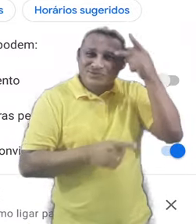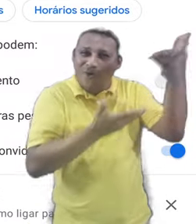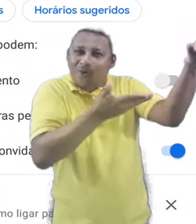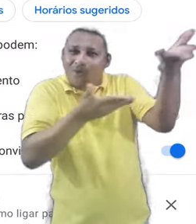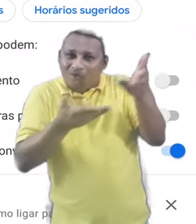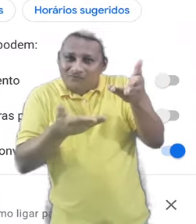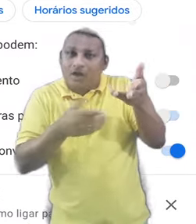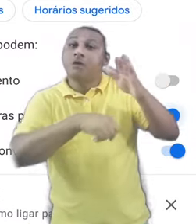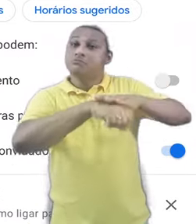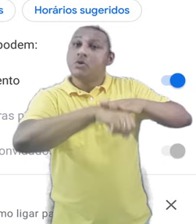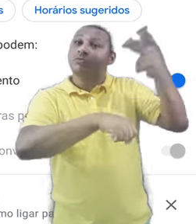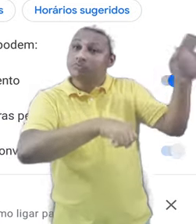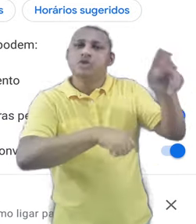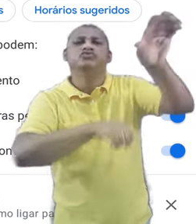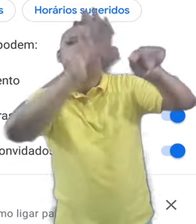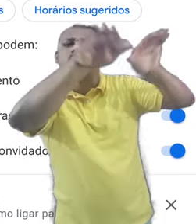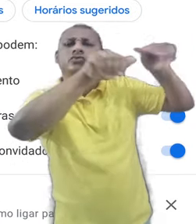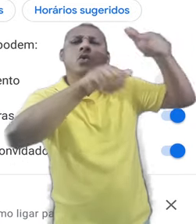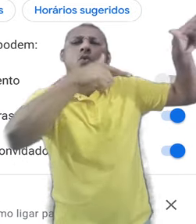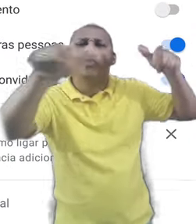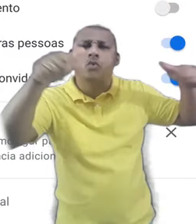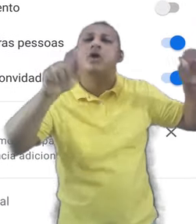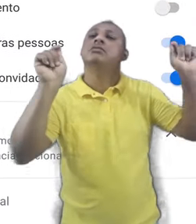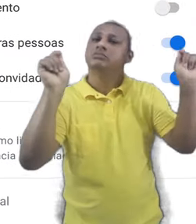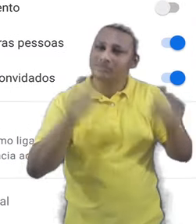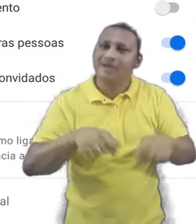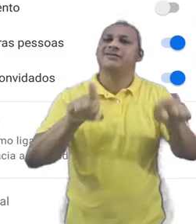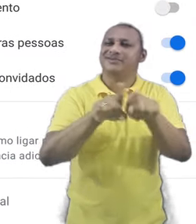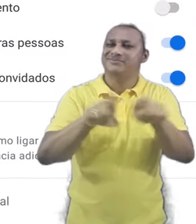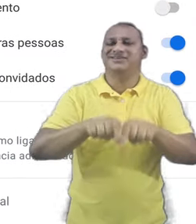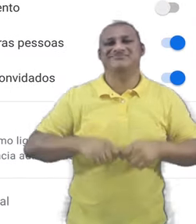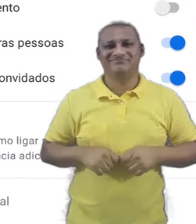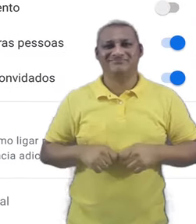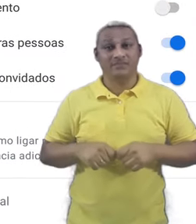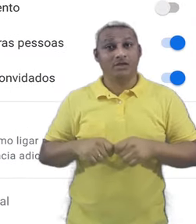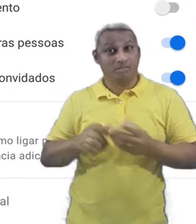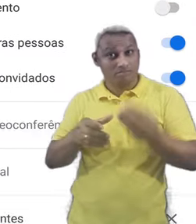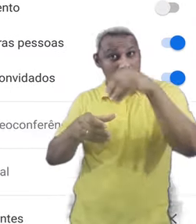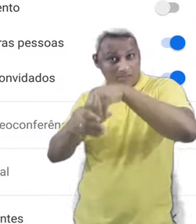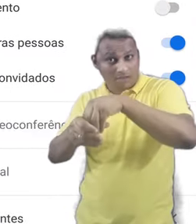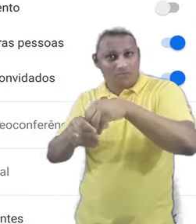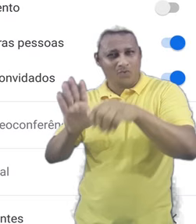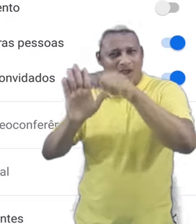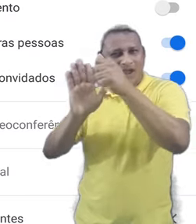pessoas para esse evento. Também podemos adicionar uma videoconferência do Google Meet.